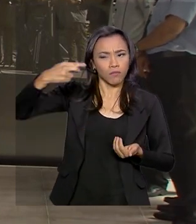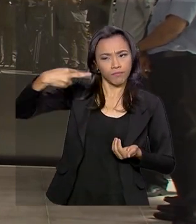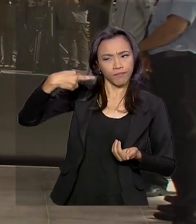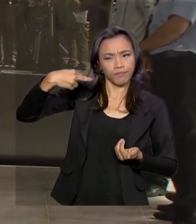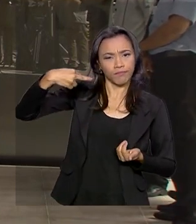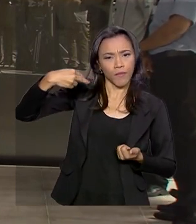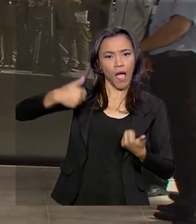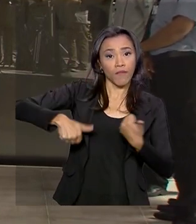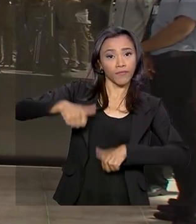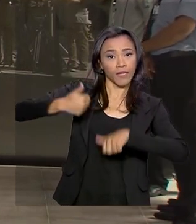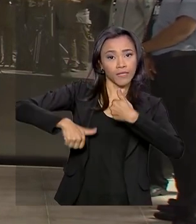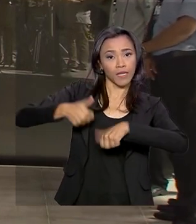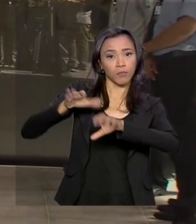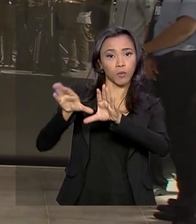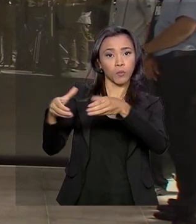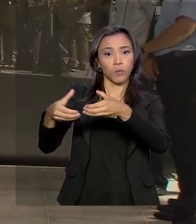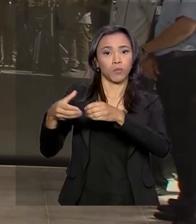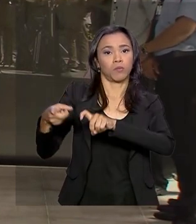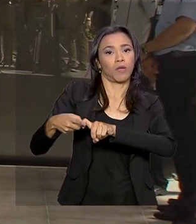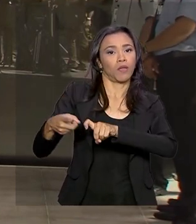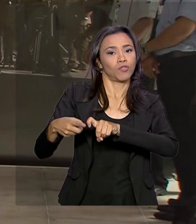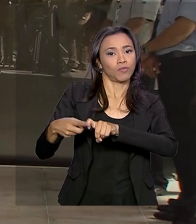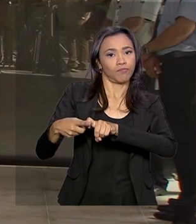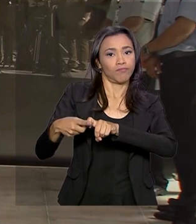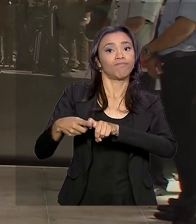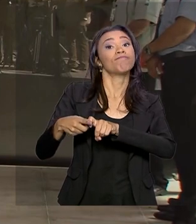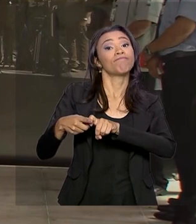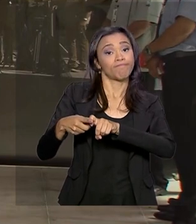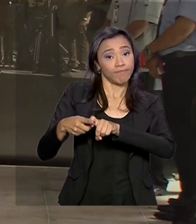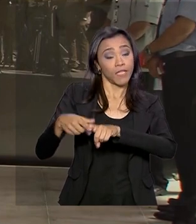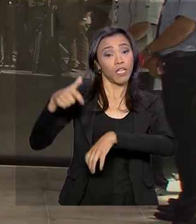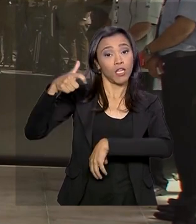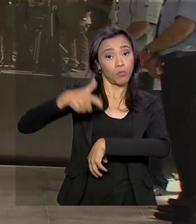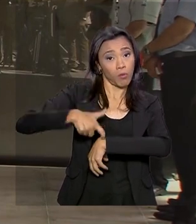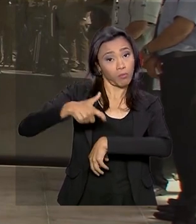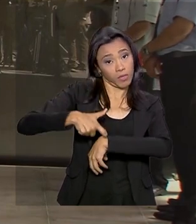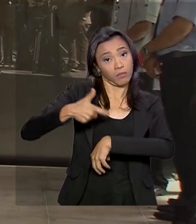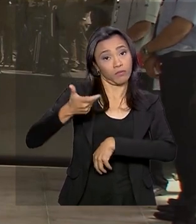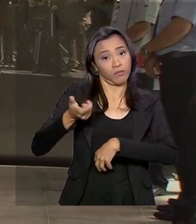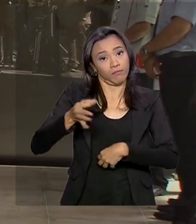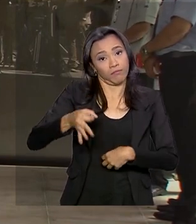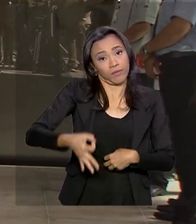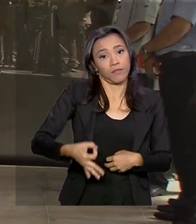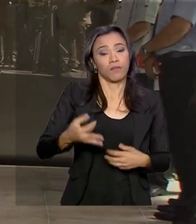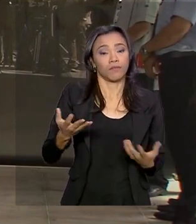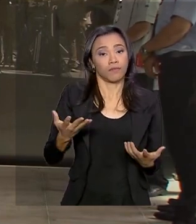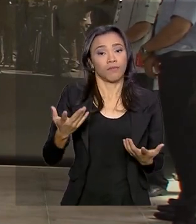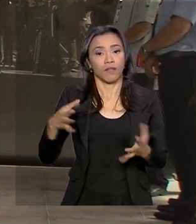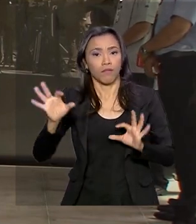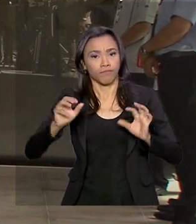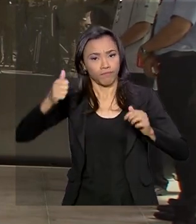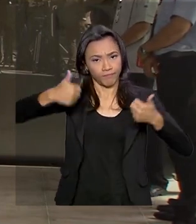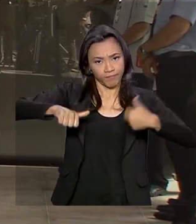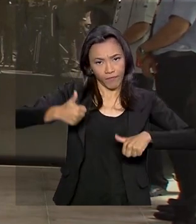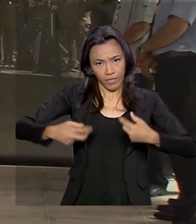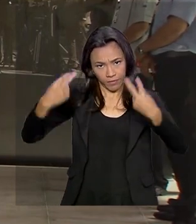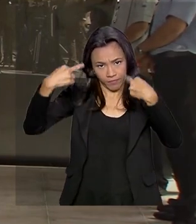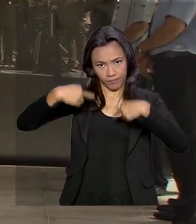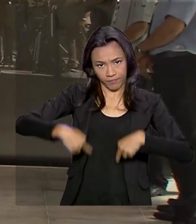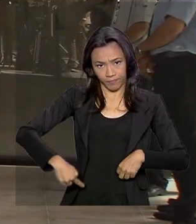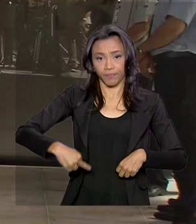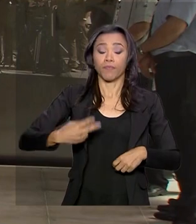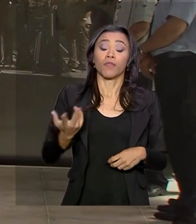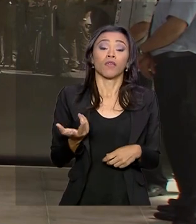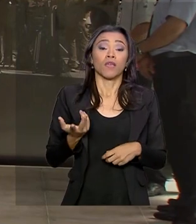pela equipe médica e reintroduzida no momento oportuno. O boletim diz ainda que Jair Bolsonaro